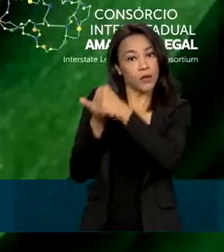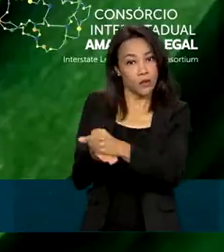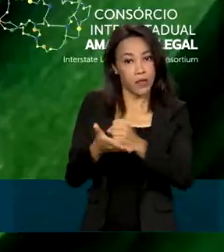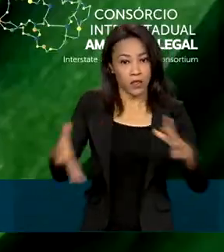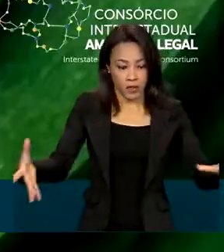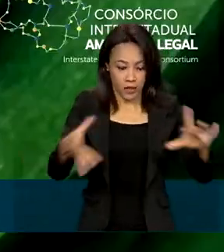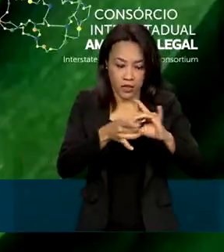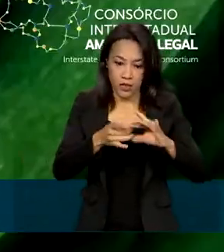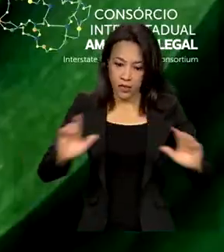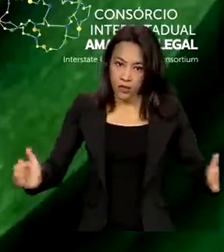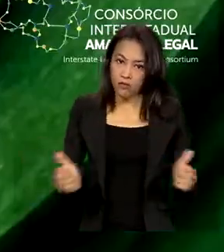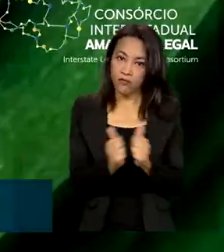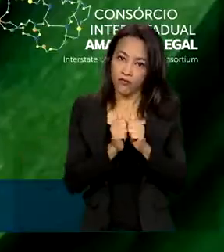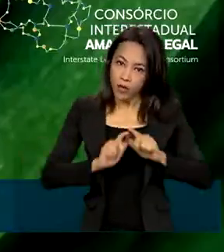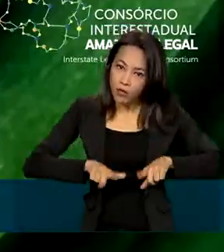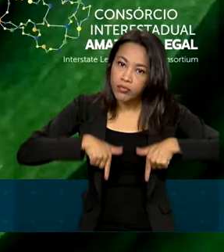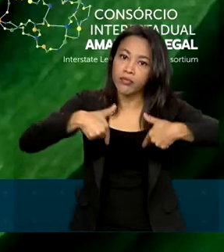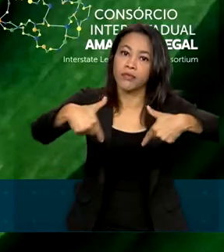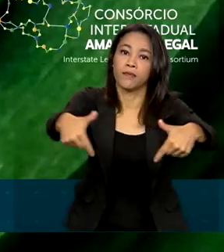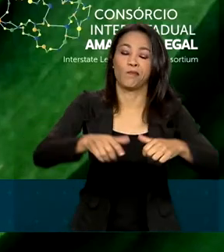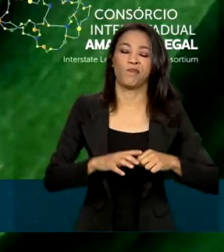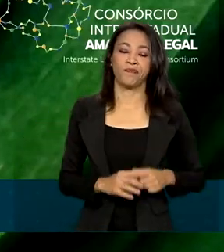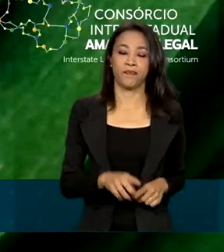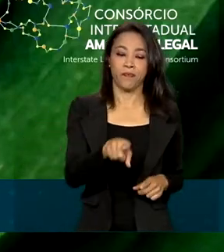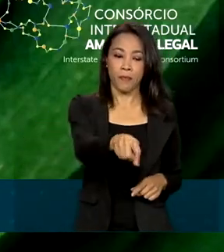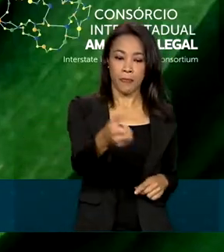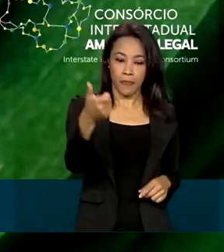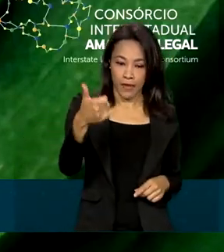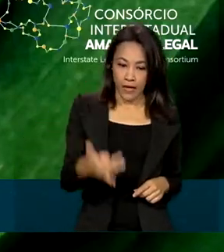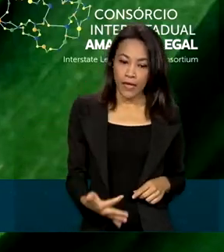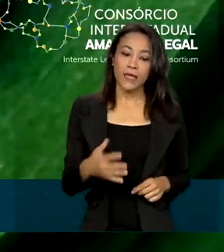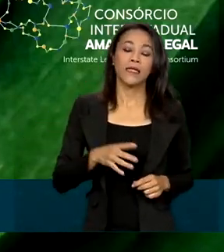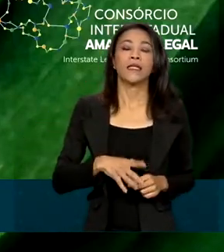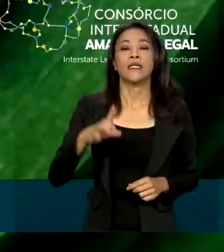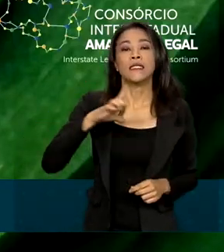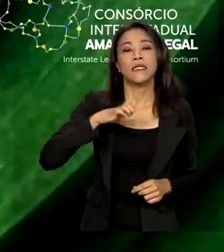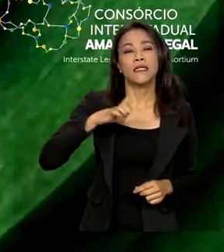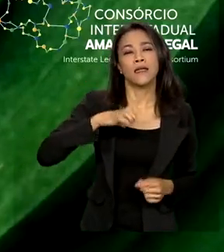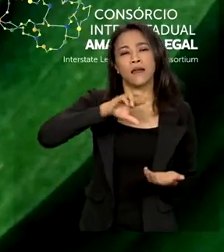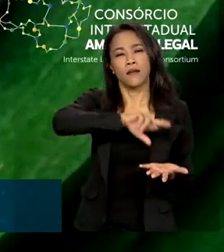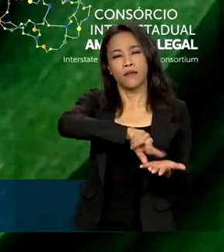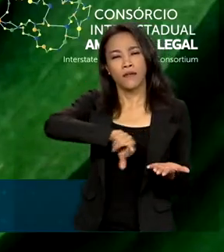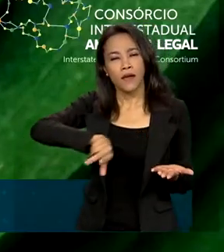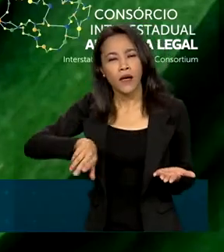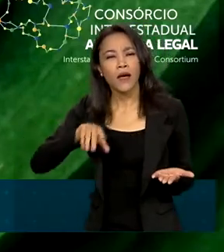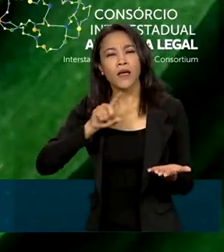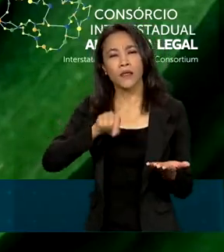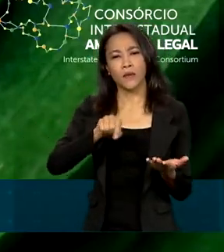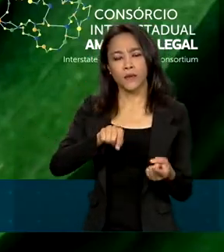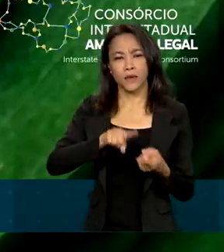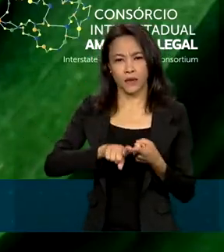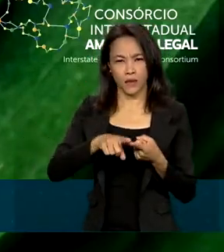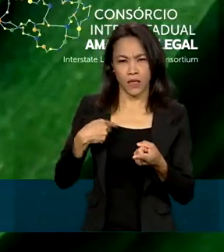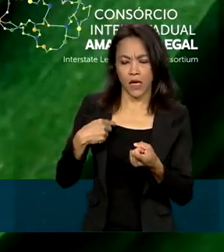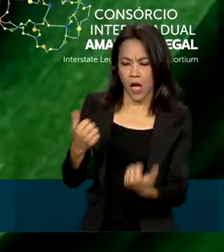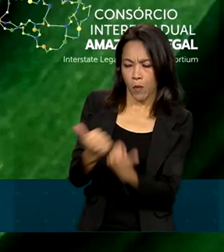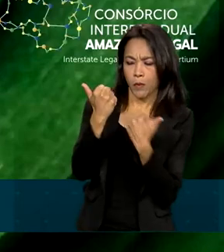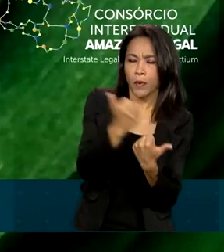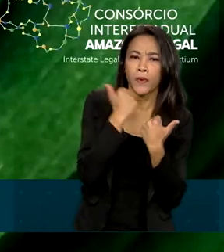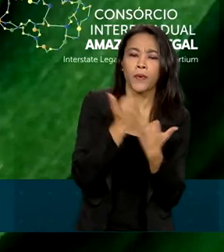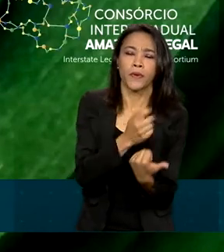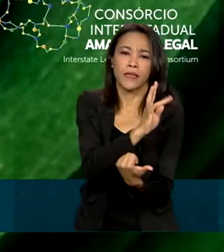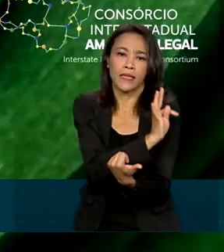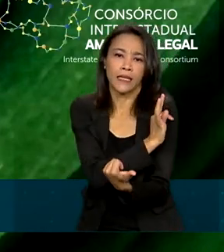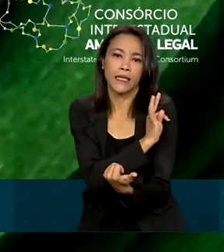Interações de capacitação, enfim, onde estão inseridas vários EAT, mestrado, assistência técnica também,